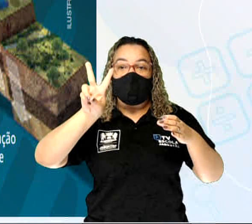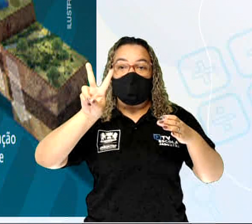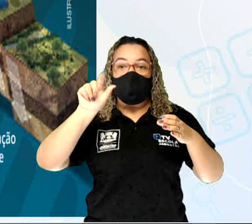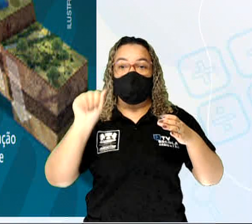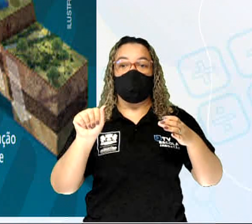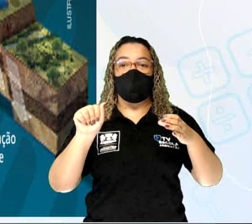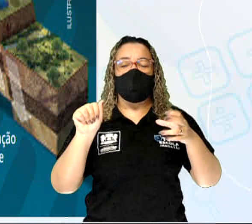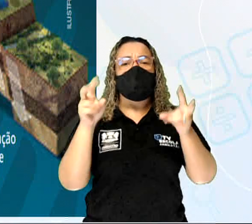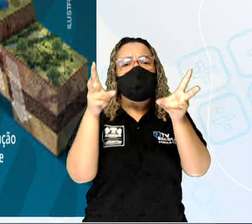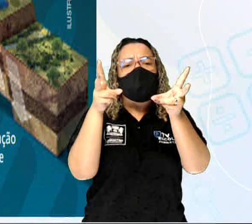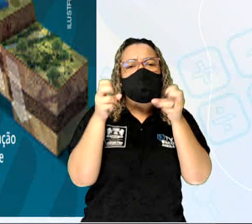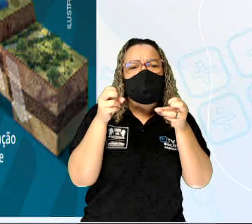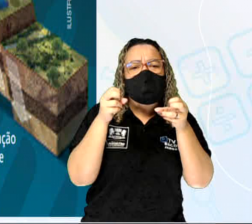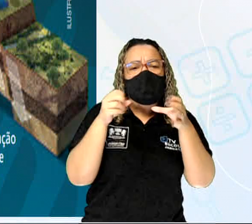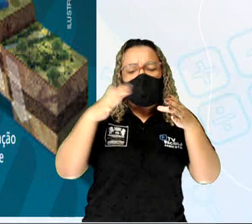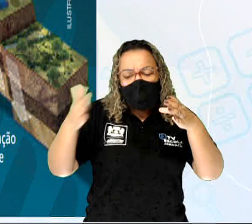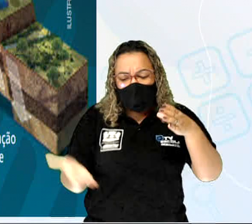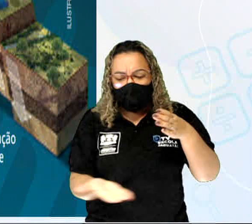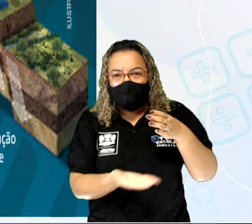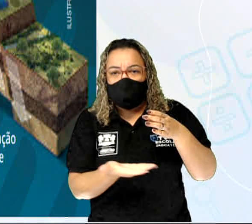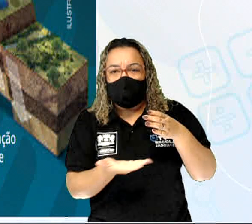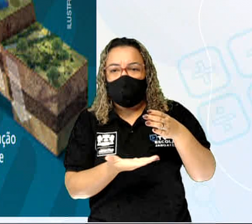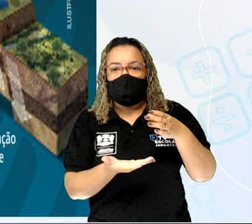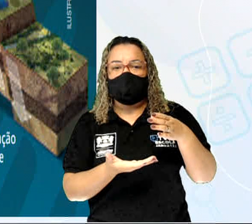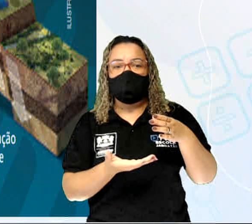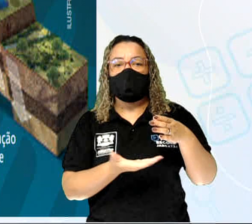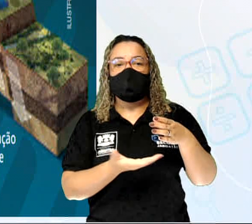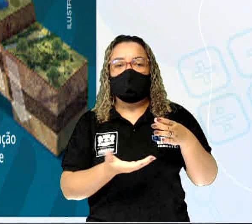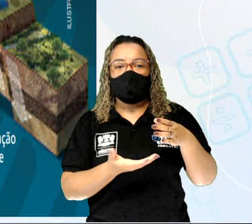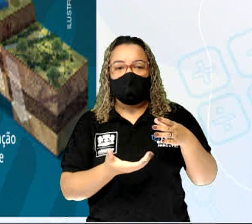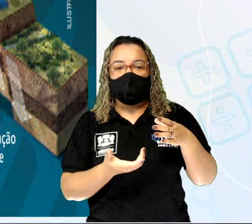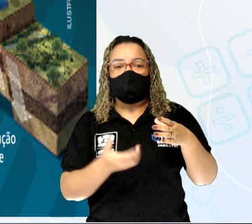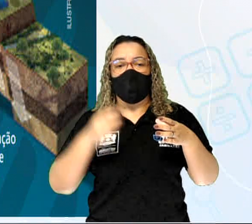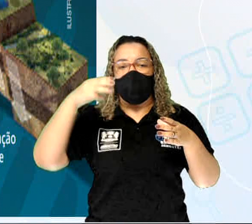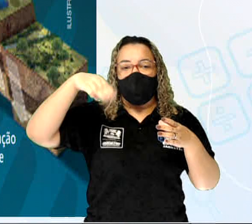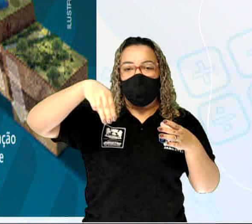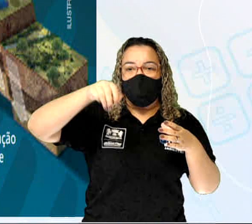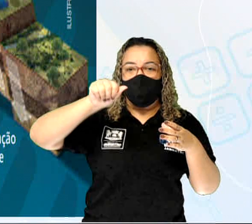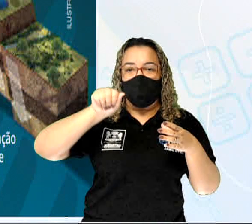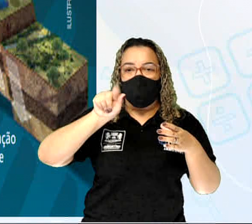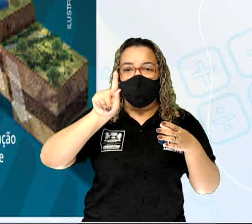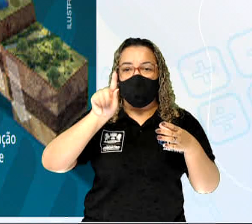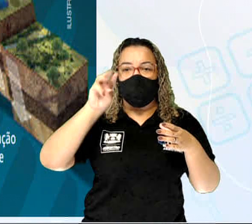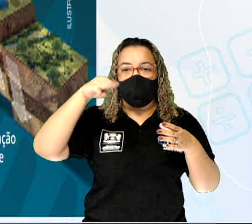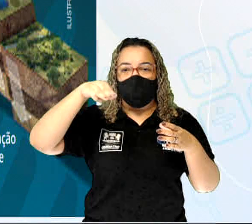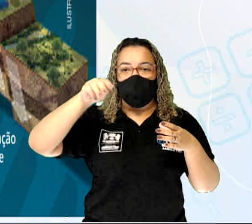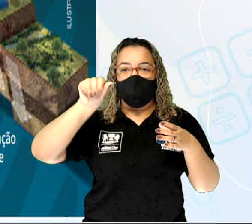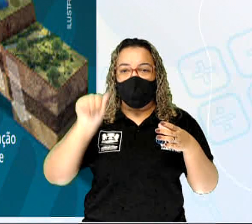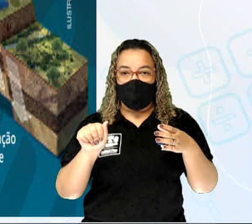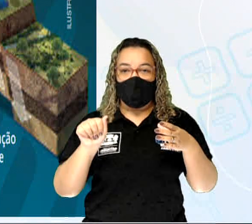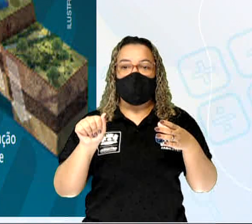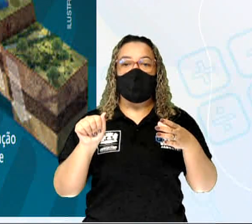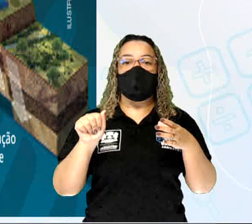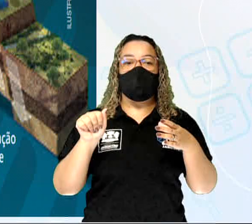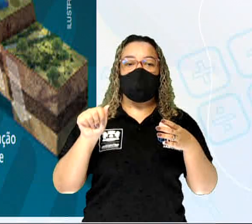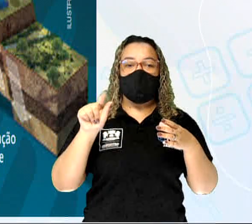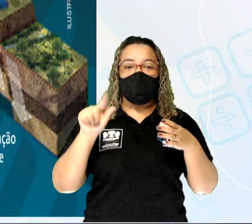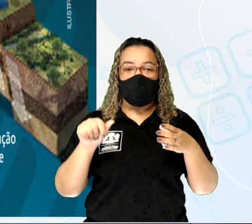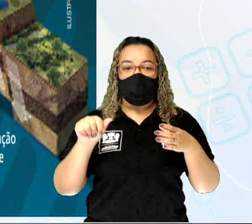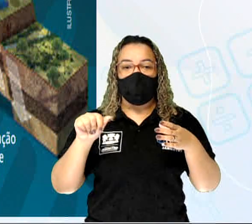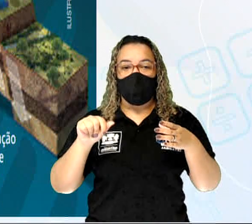logo abaixo do vulcão vai ter a câmara magmática, onde tem o magma em